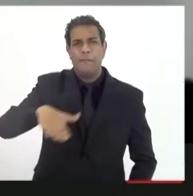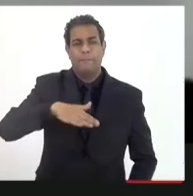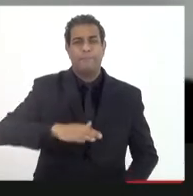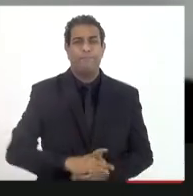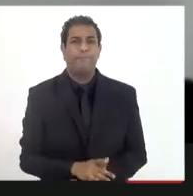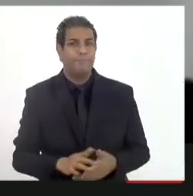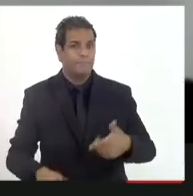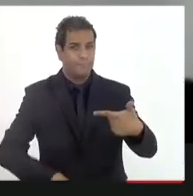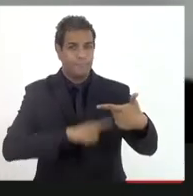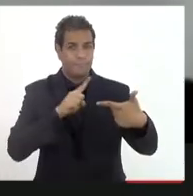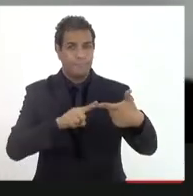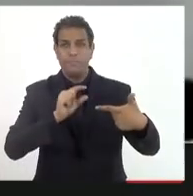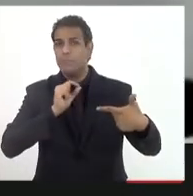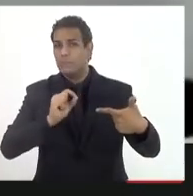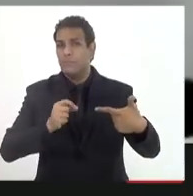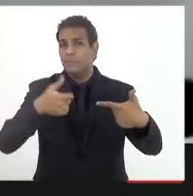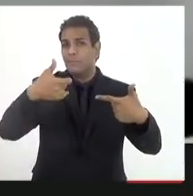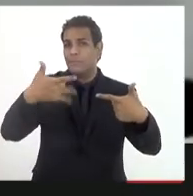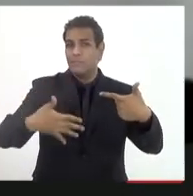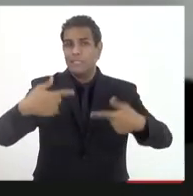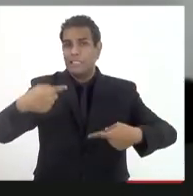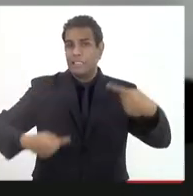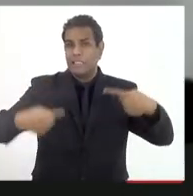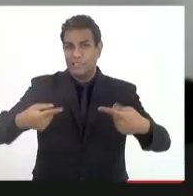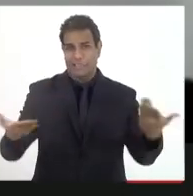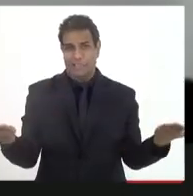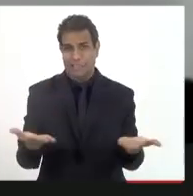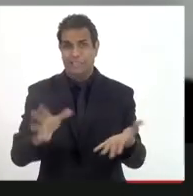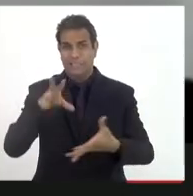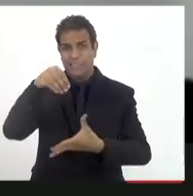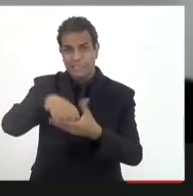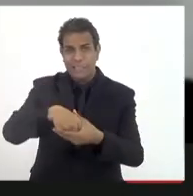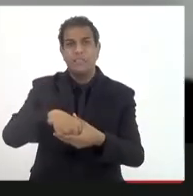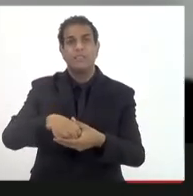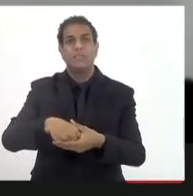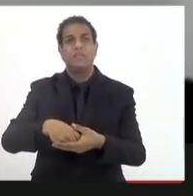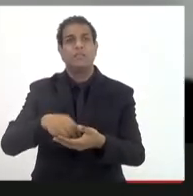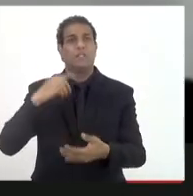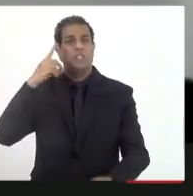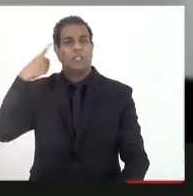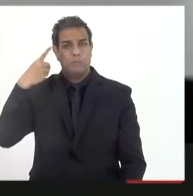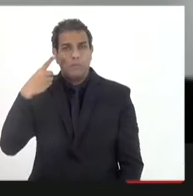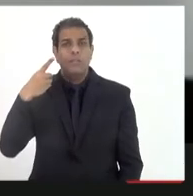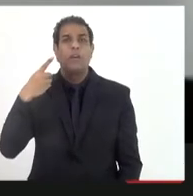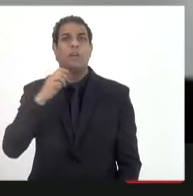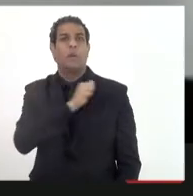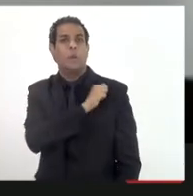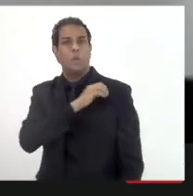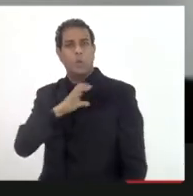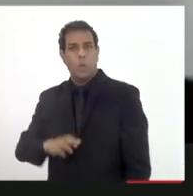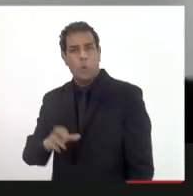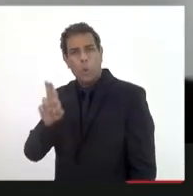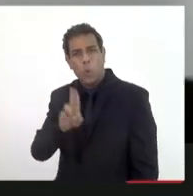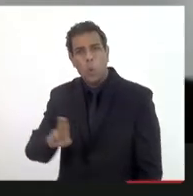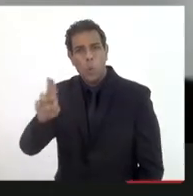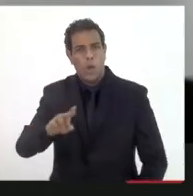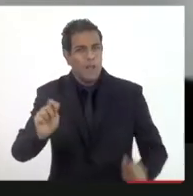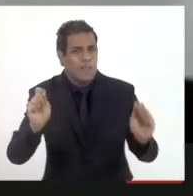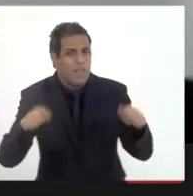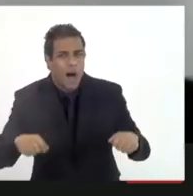Em segundo lugar, esse debate que está posto, que o André mesmo anunciou sobre usar ou não usar